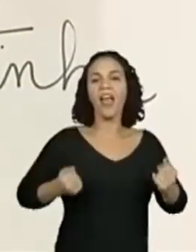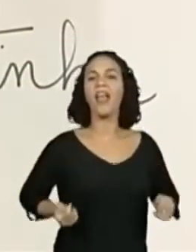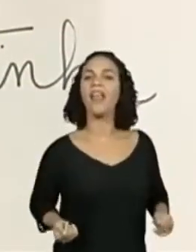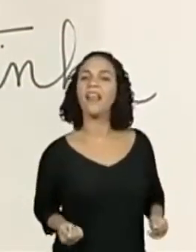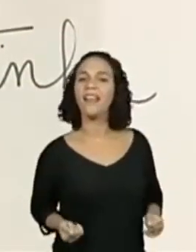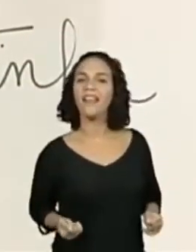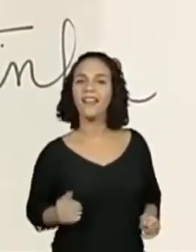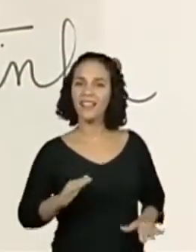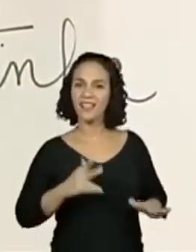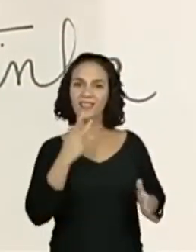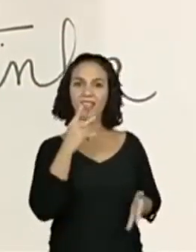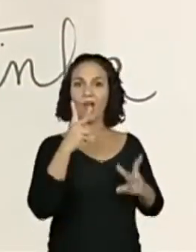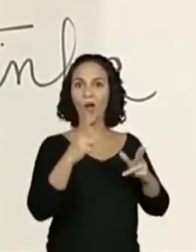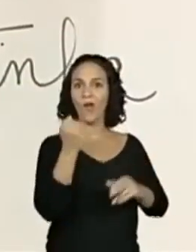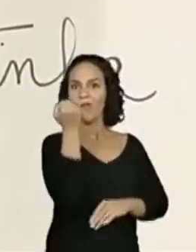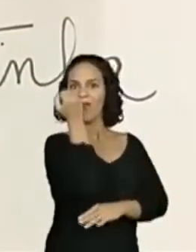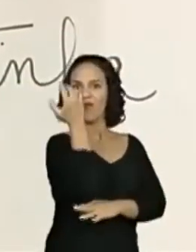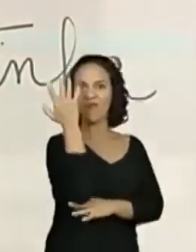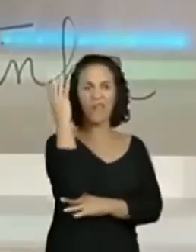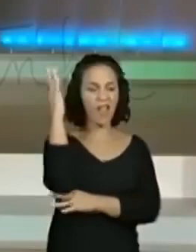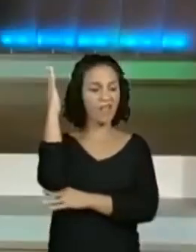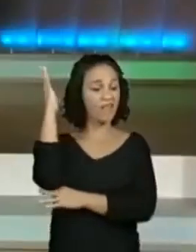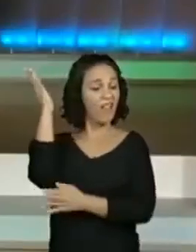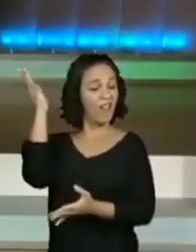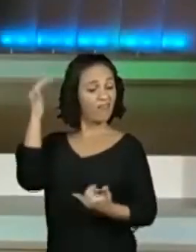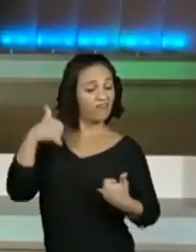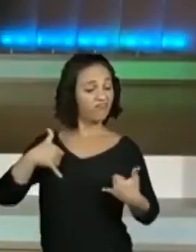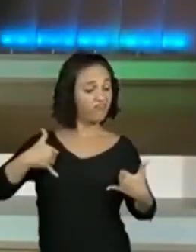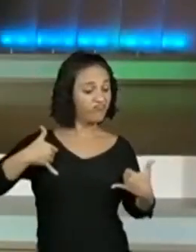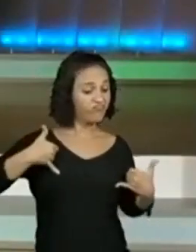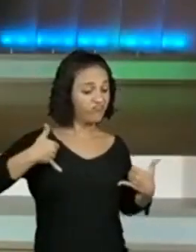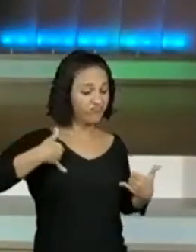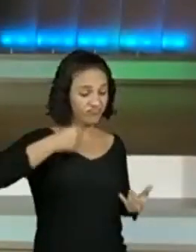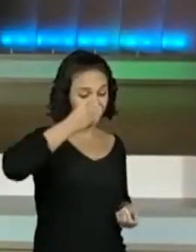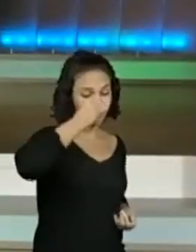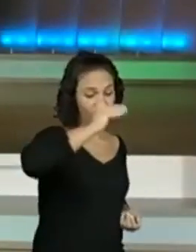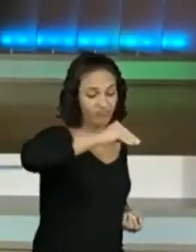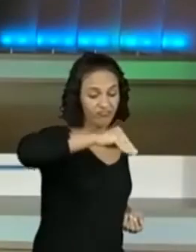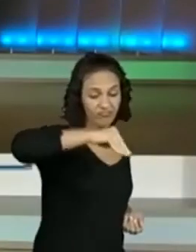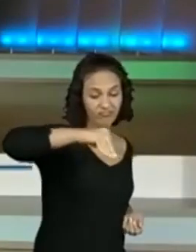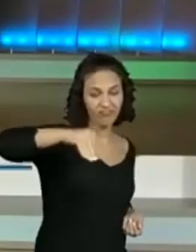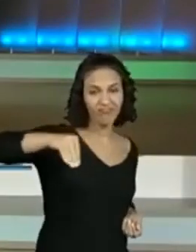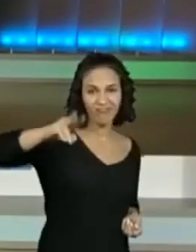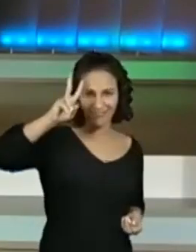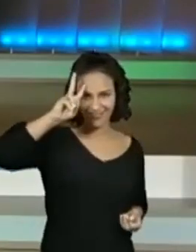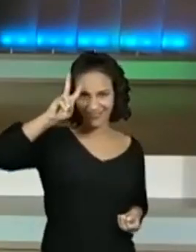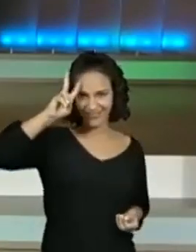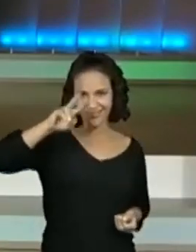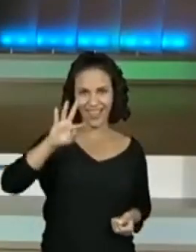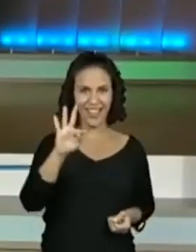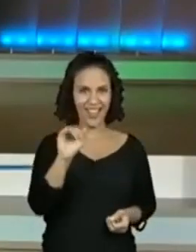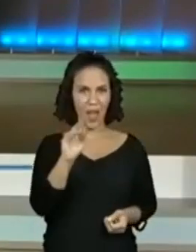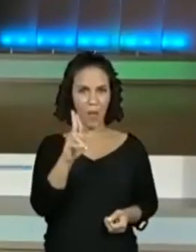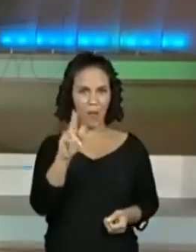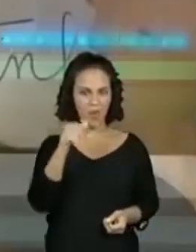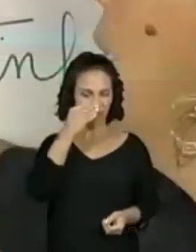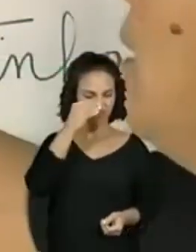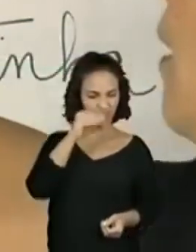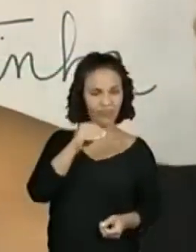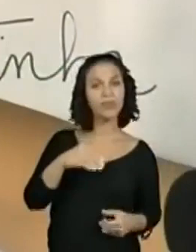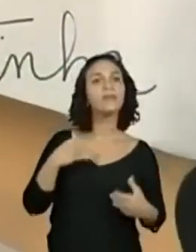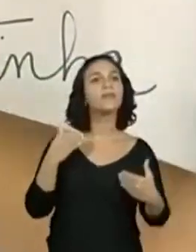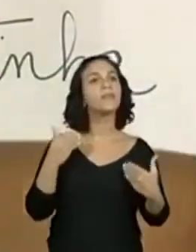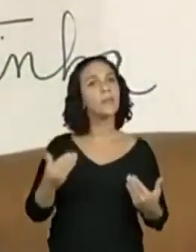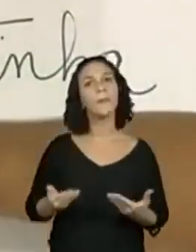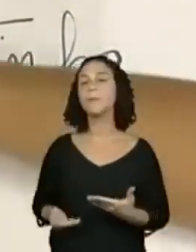que o jequitibá, ele ficou assim, se engrandecendo e menosprezando a tabua? A gente viu, então, que gabola,